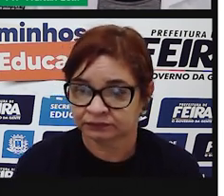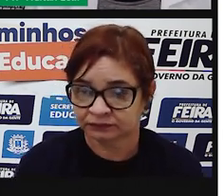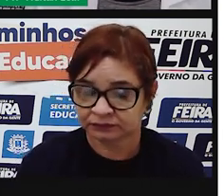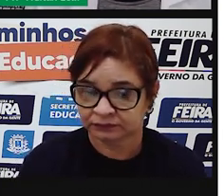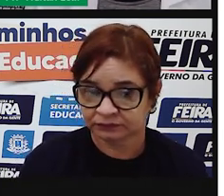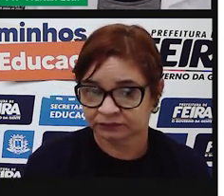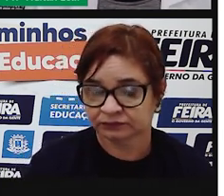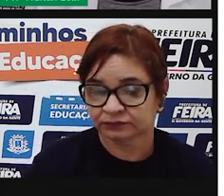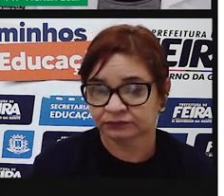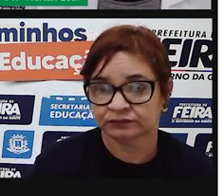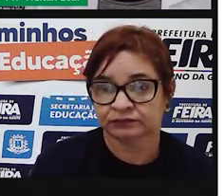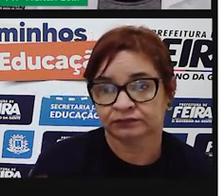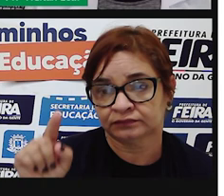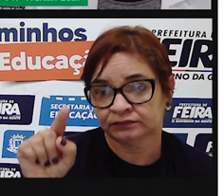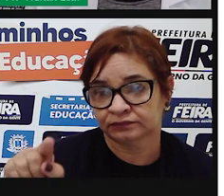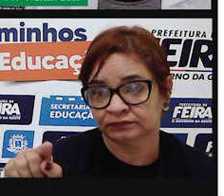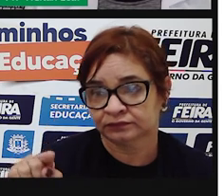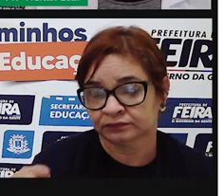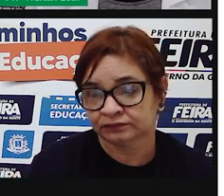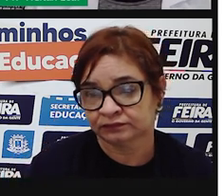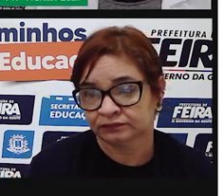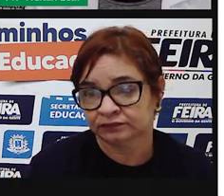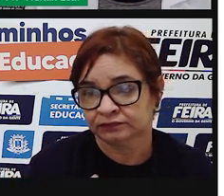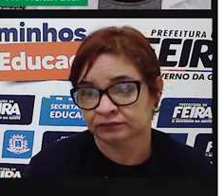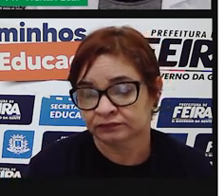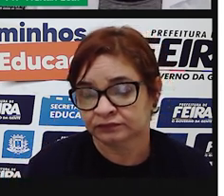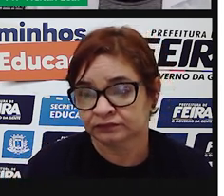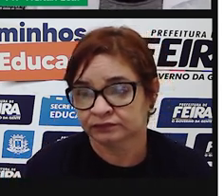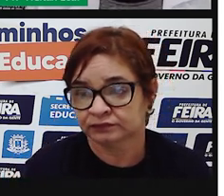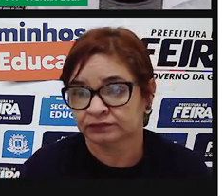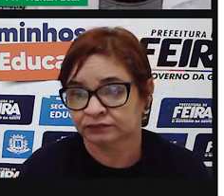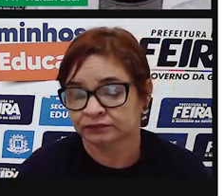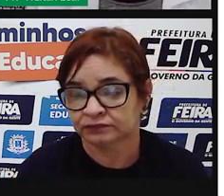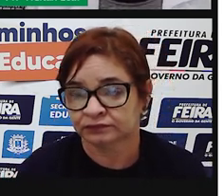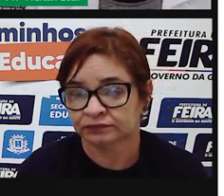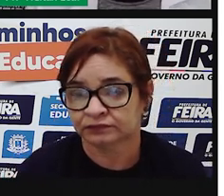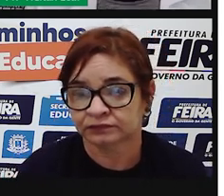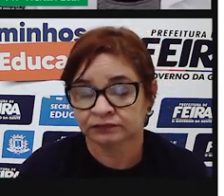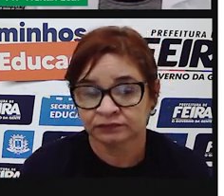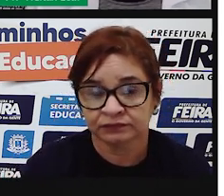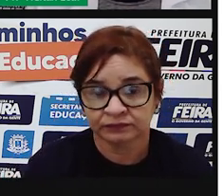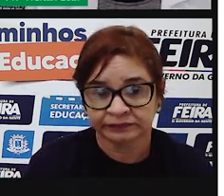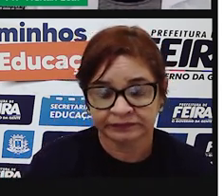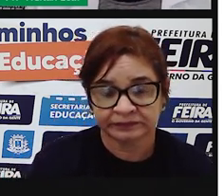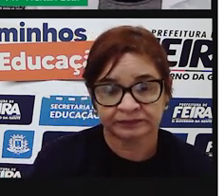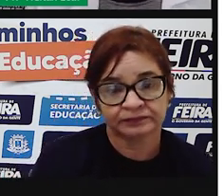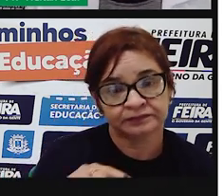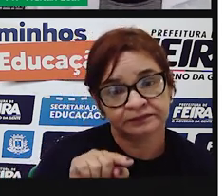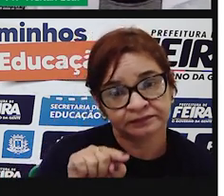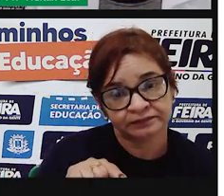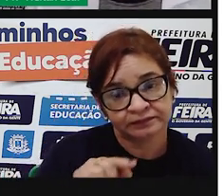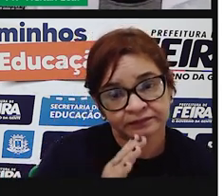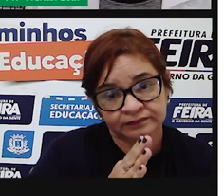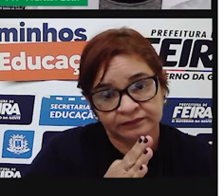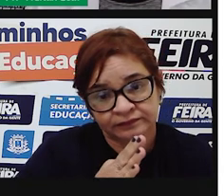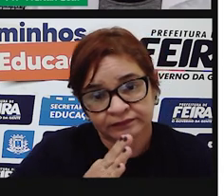Então, os dois pontos, de uma certa forma, funcionam como se fossem um ponto de seguimento.